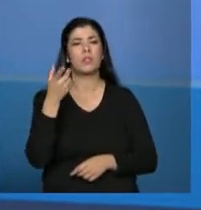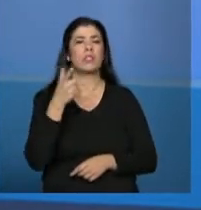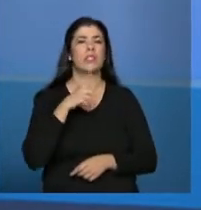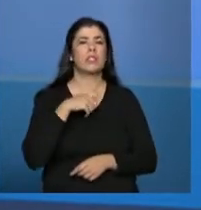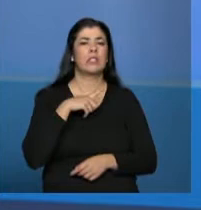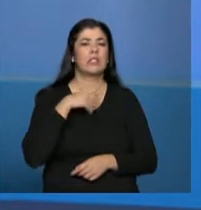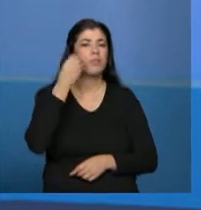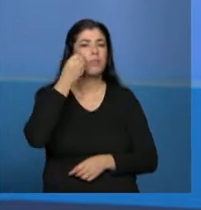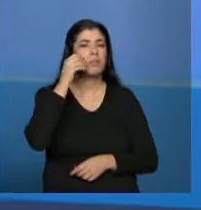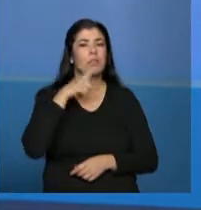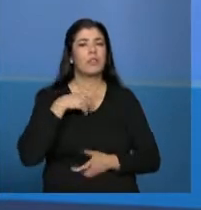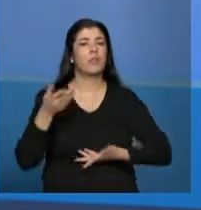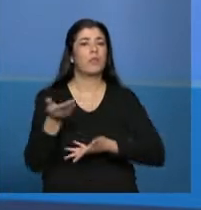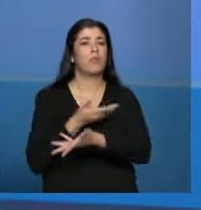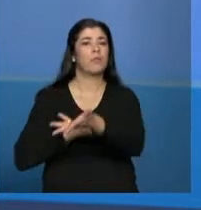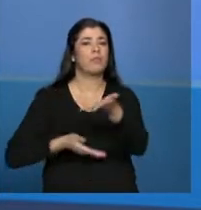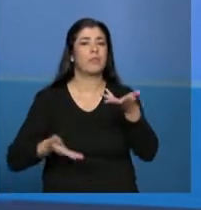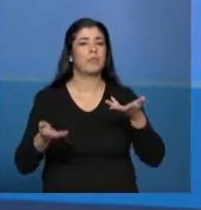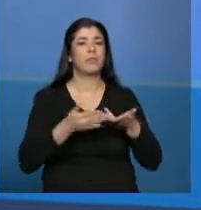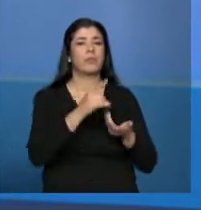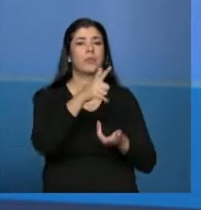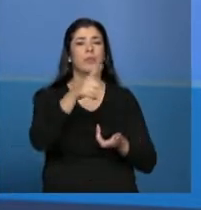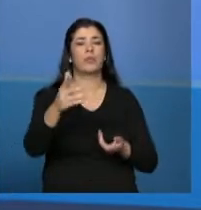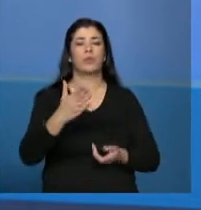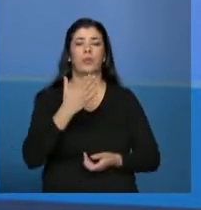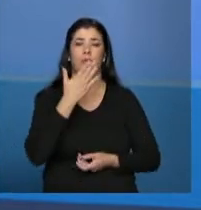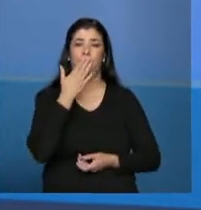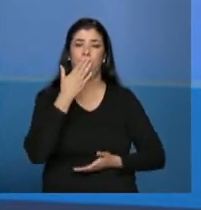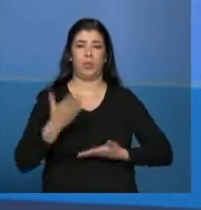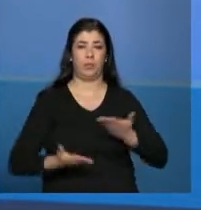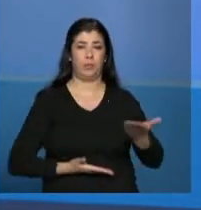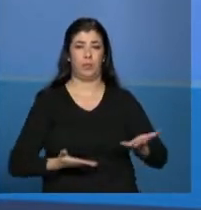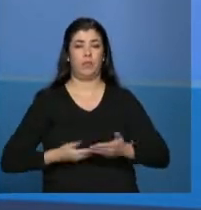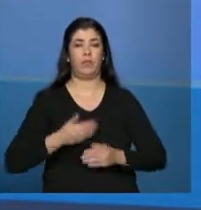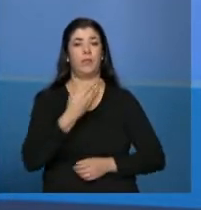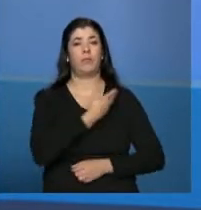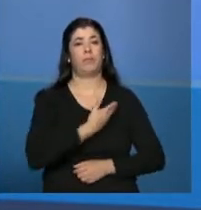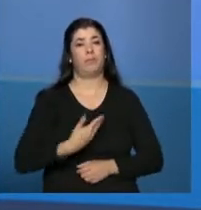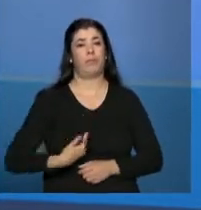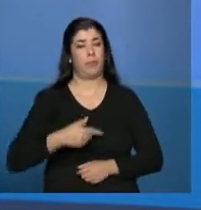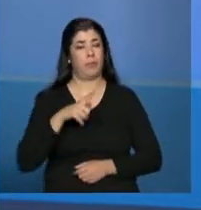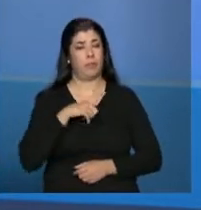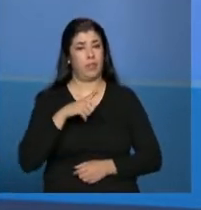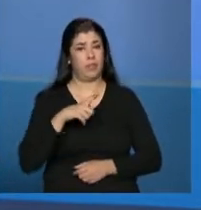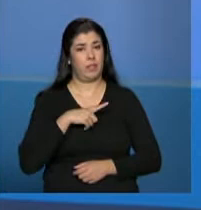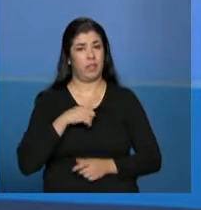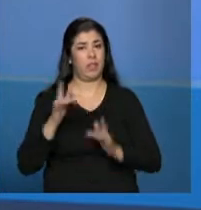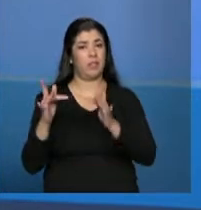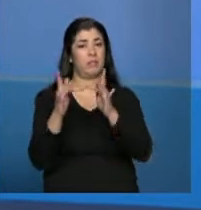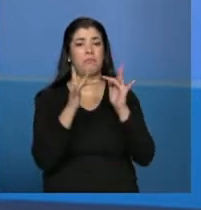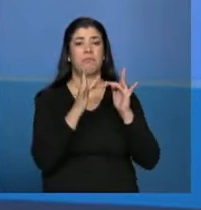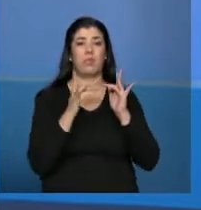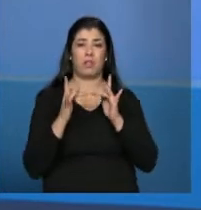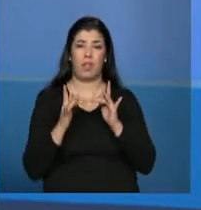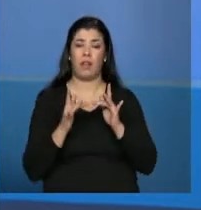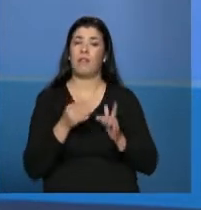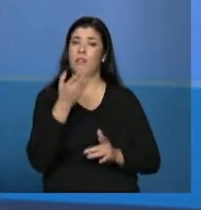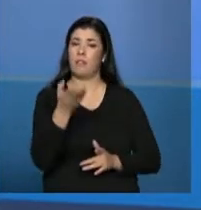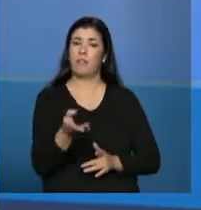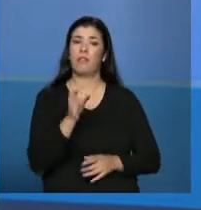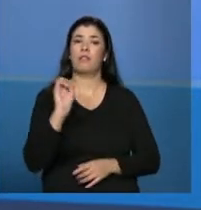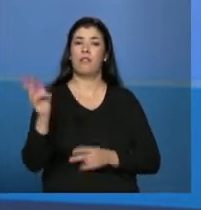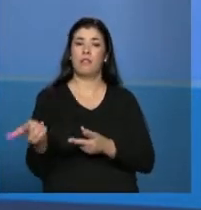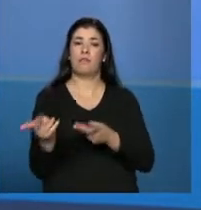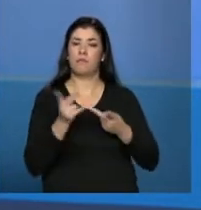como que ele se relaciona com os outros serviços que são públicos, né? Se existe essa relação. Então, a visita é um momento muito